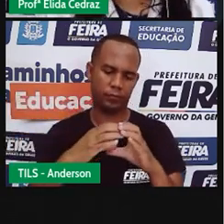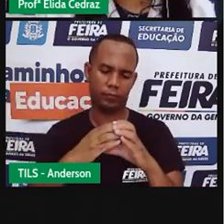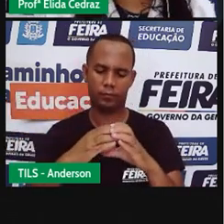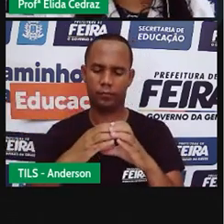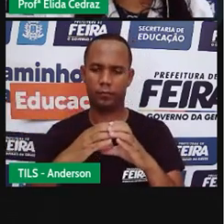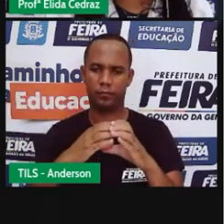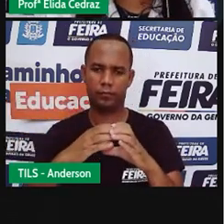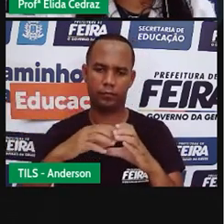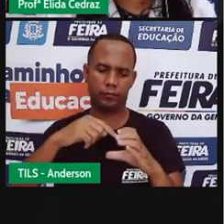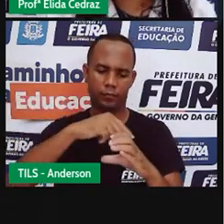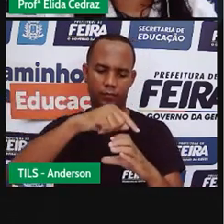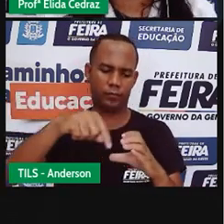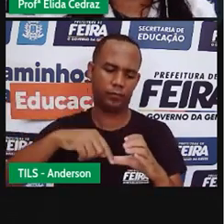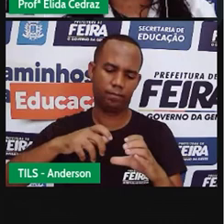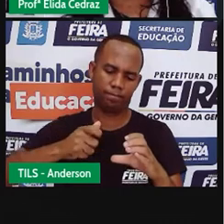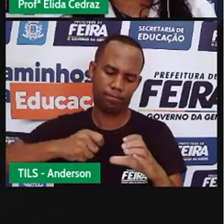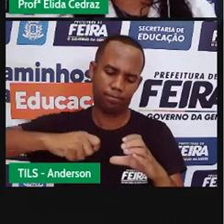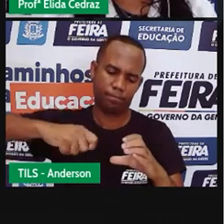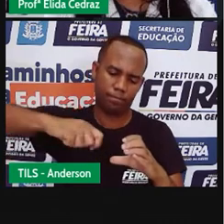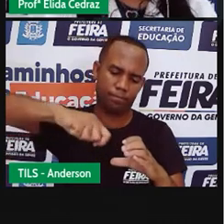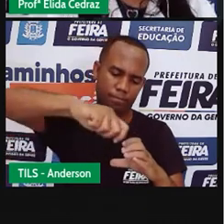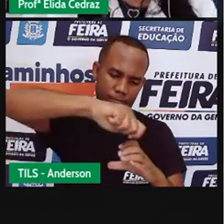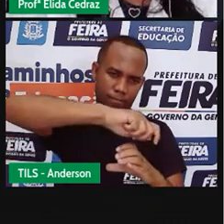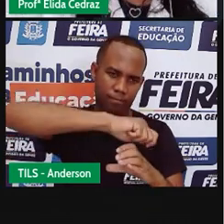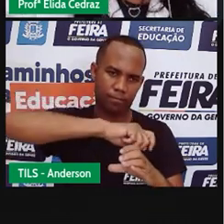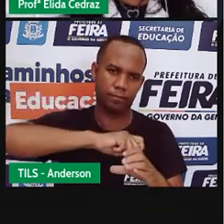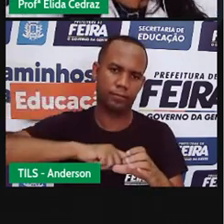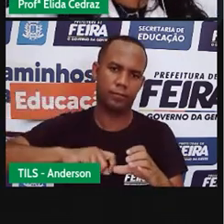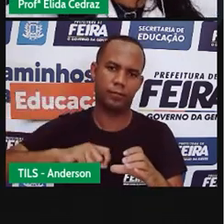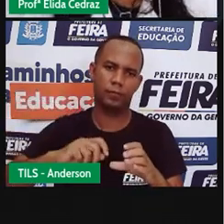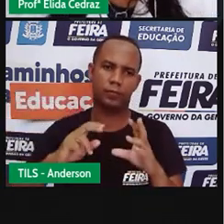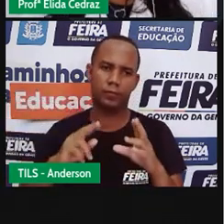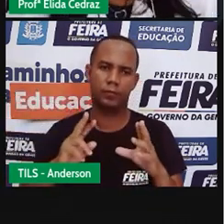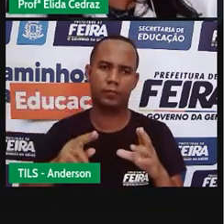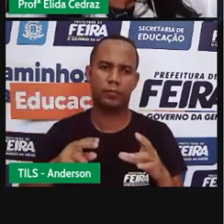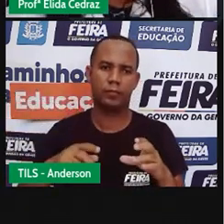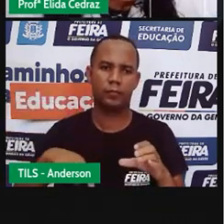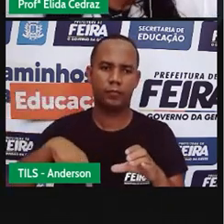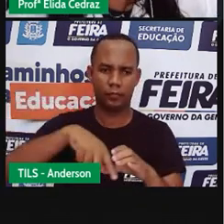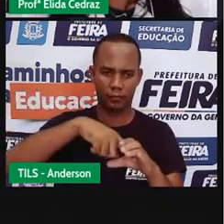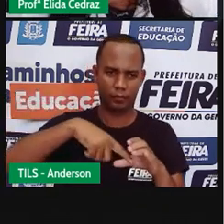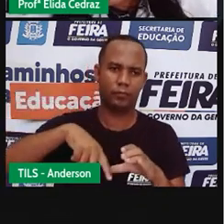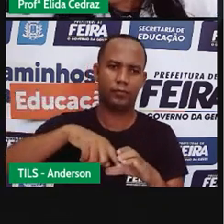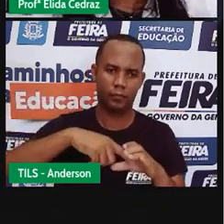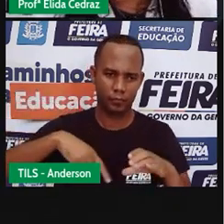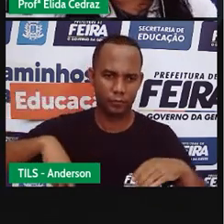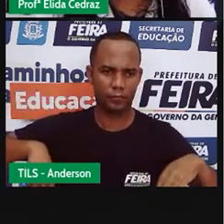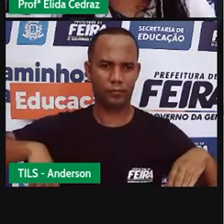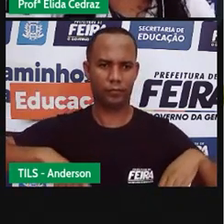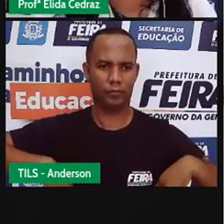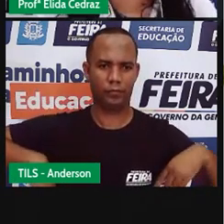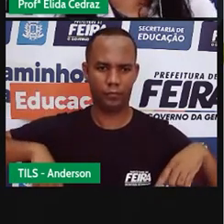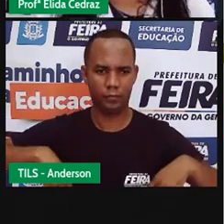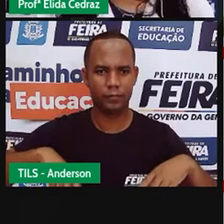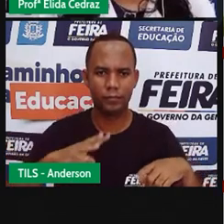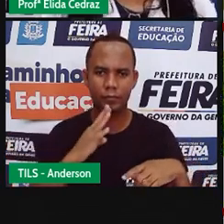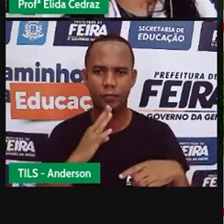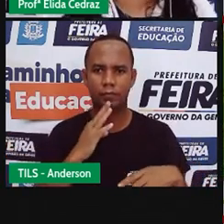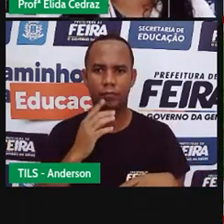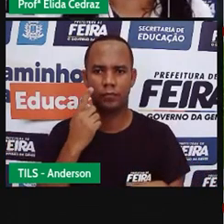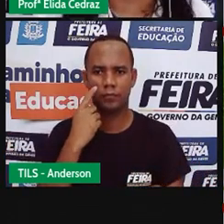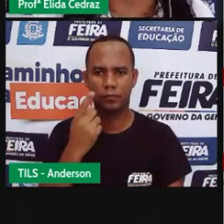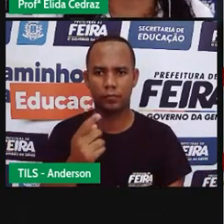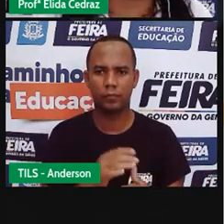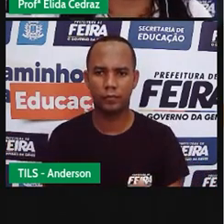um círculo utilizando a mangueira para ficar tipo um bambolê o bambolê não é de mangueira isso mesmo olha